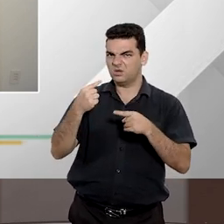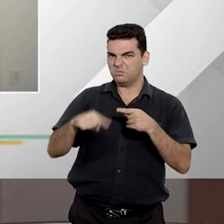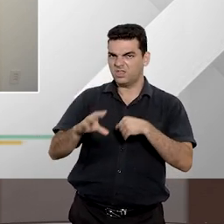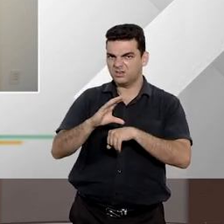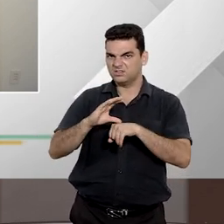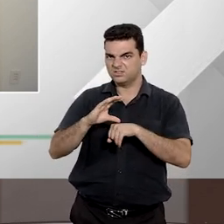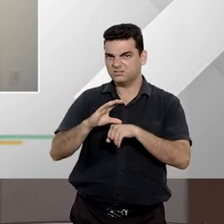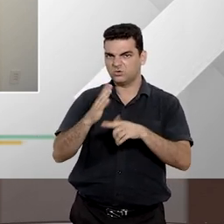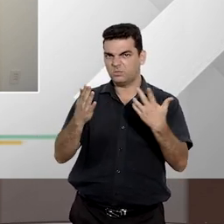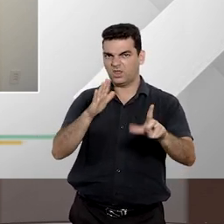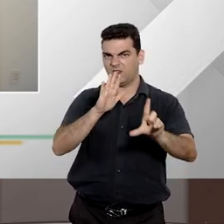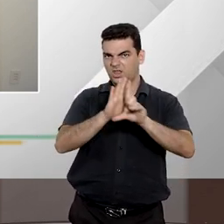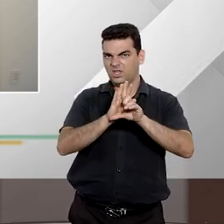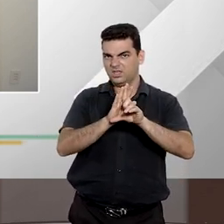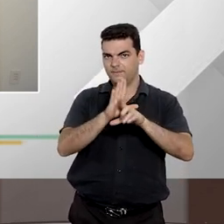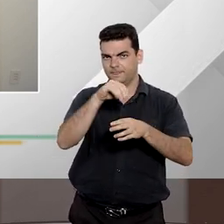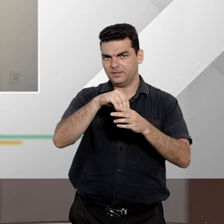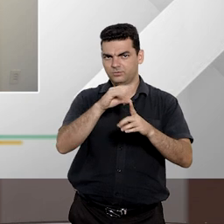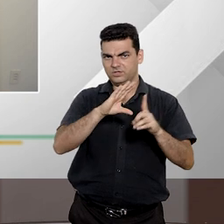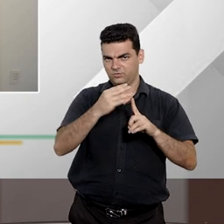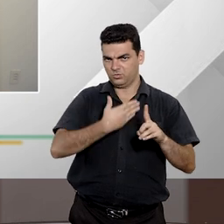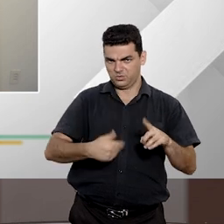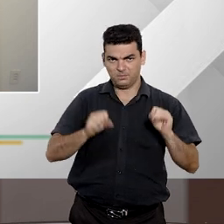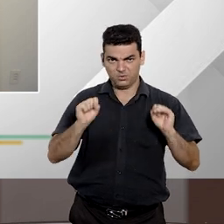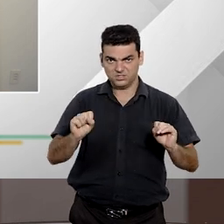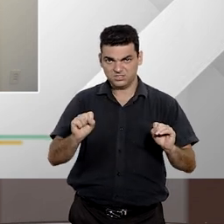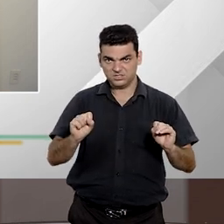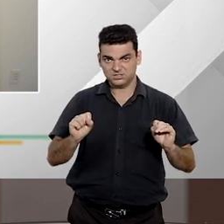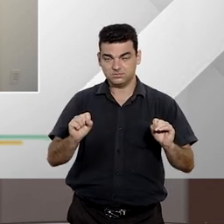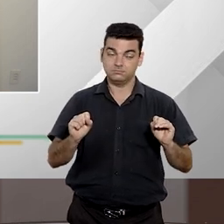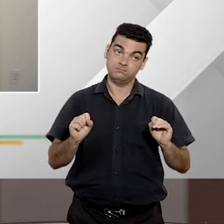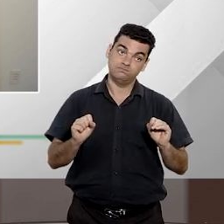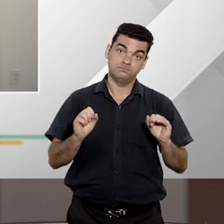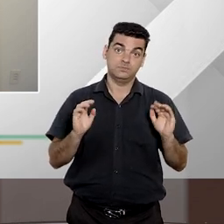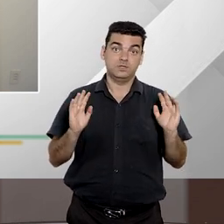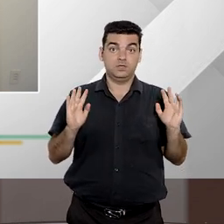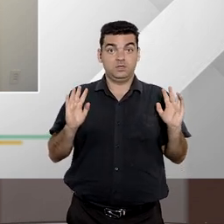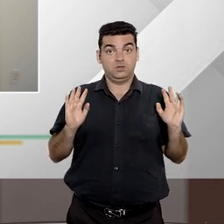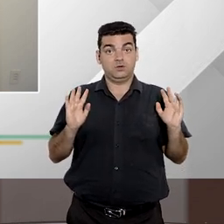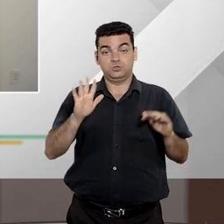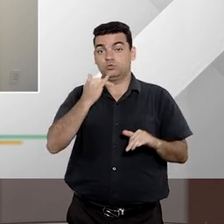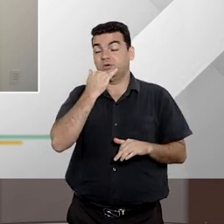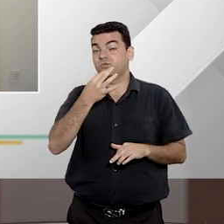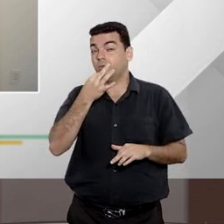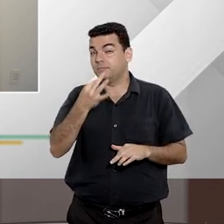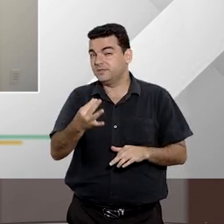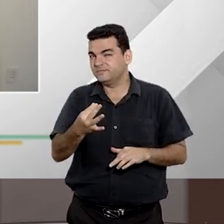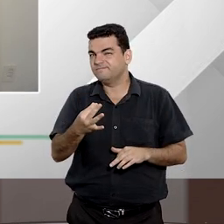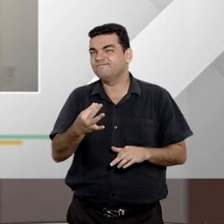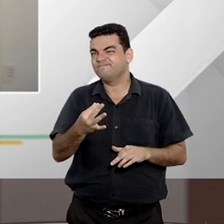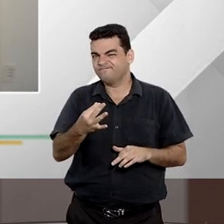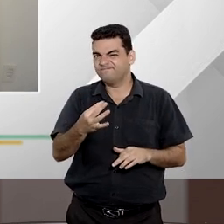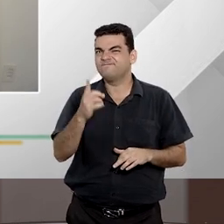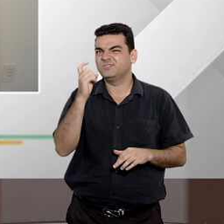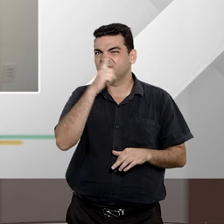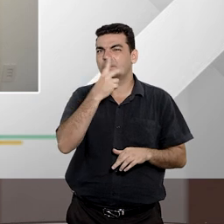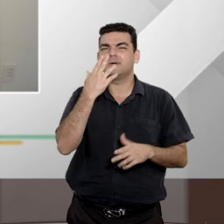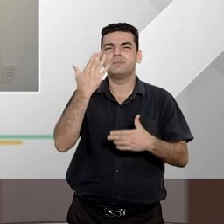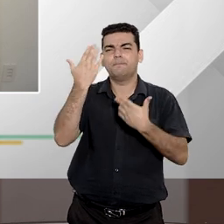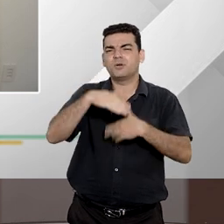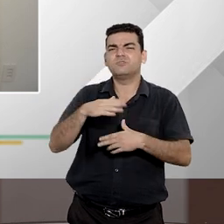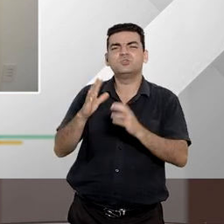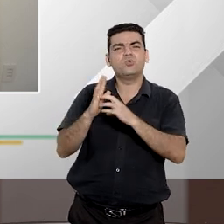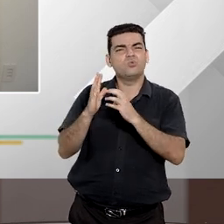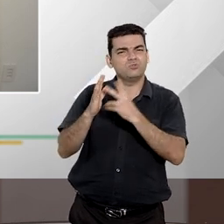inconstitucionalidade de uma lei na ação civil pública? eu preciso fazer um comentário isso é a cara de quando eu estudava para o concurso